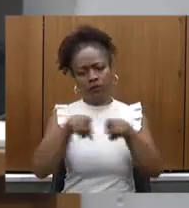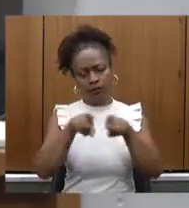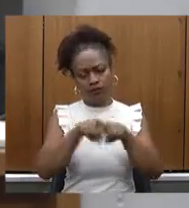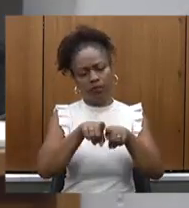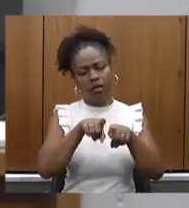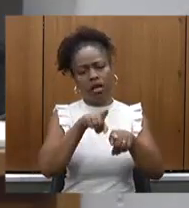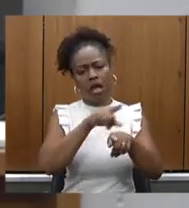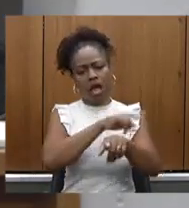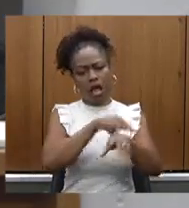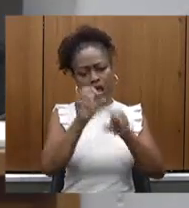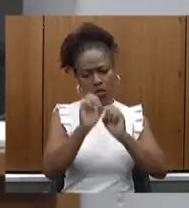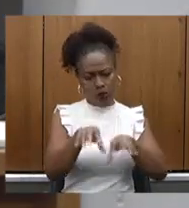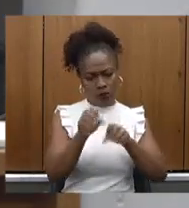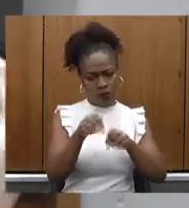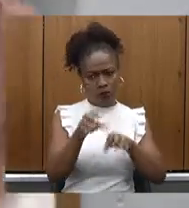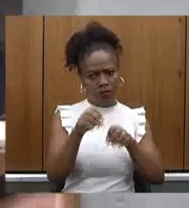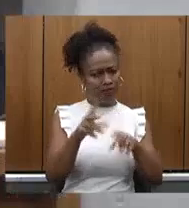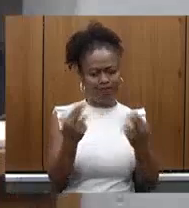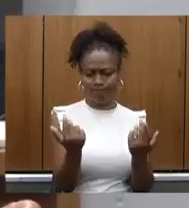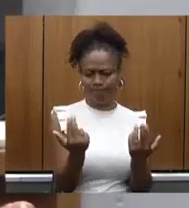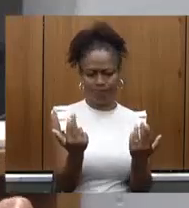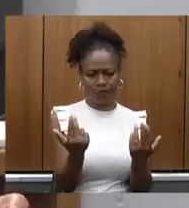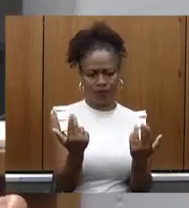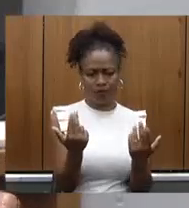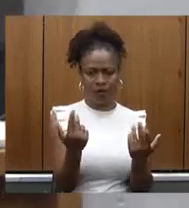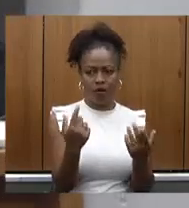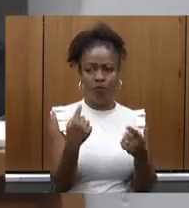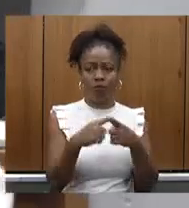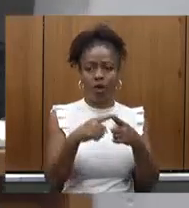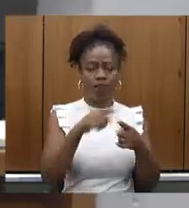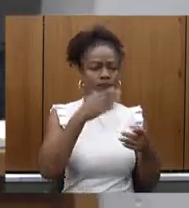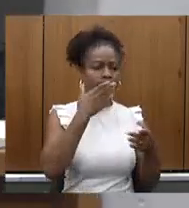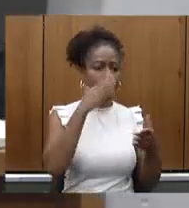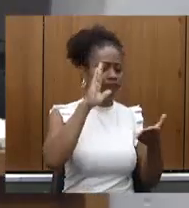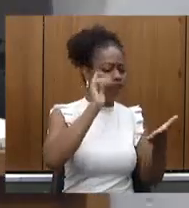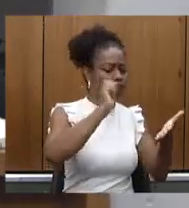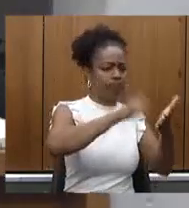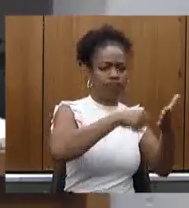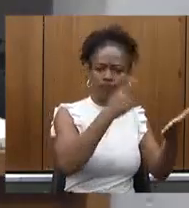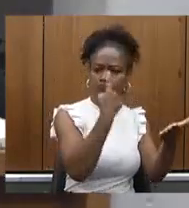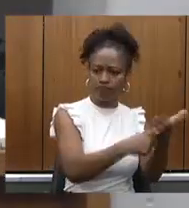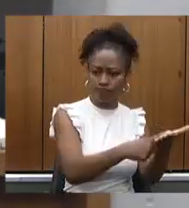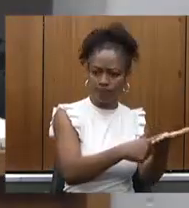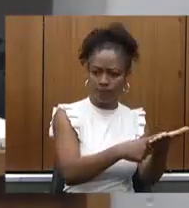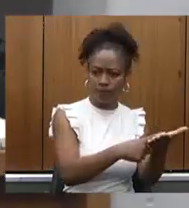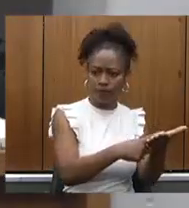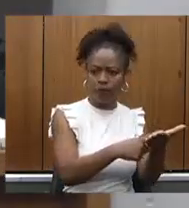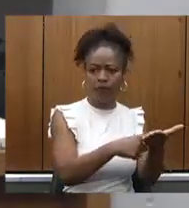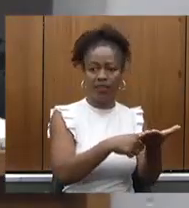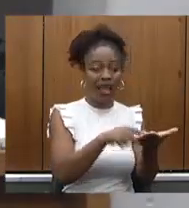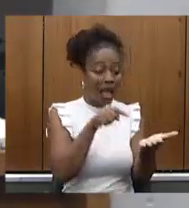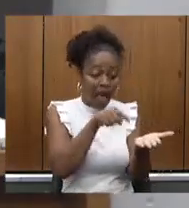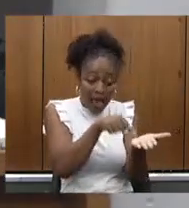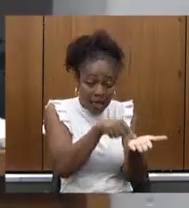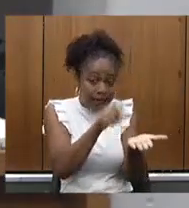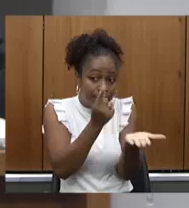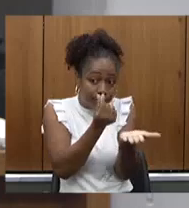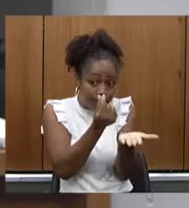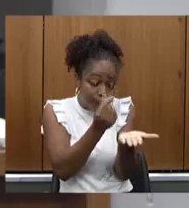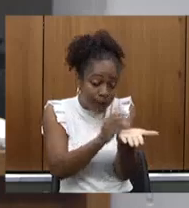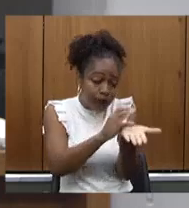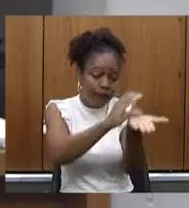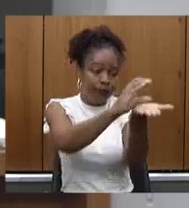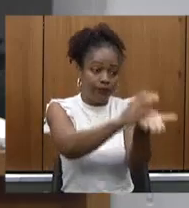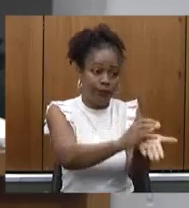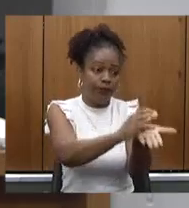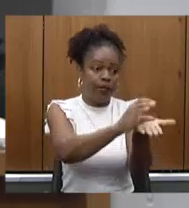governos não cumprem o mínimo constitucional e depois fazem acordo o acordo daquele dinheiro que o município deveria ter recebido em 2019